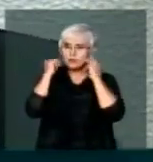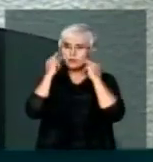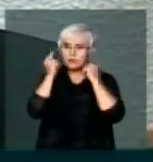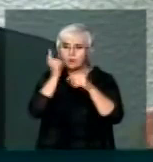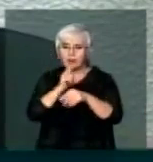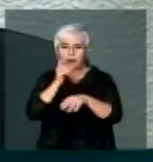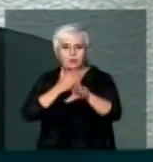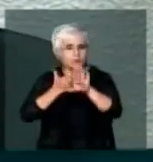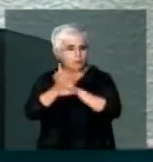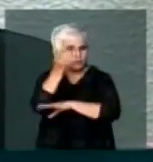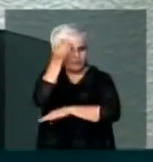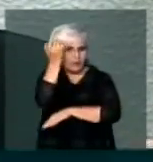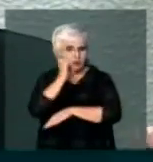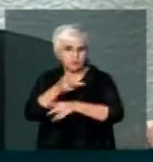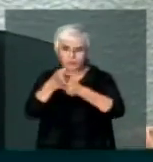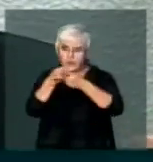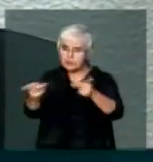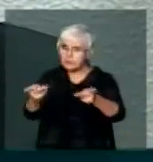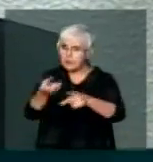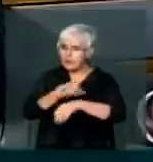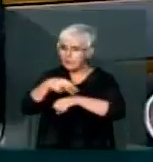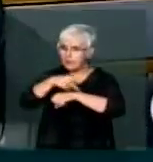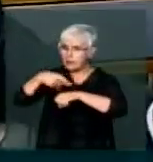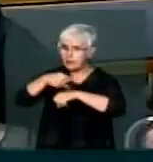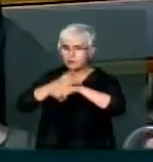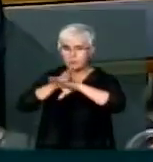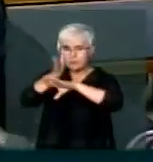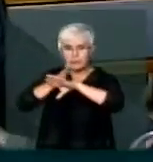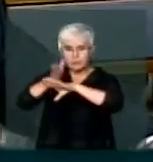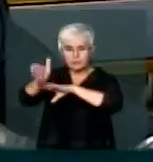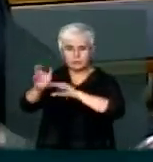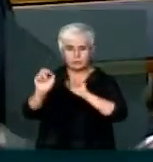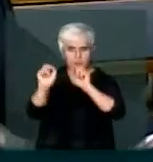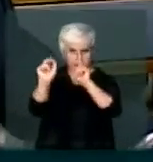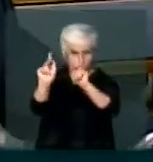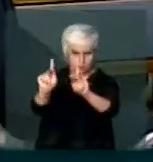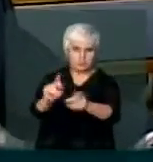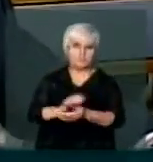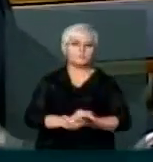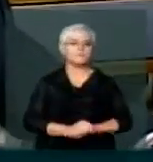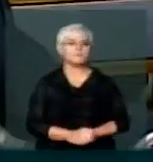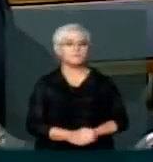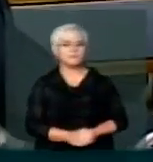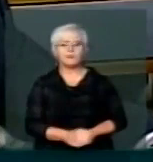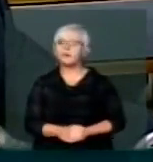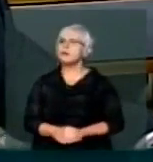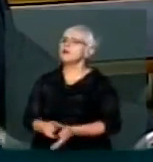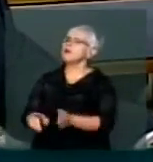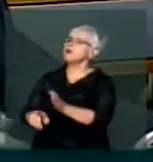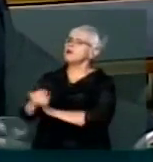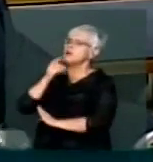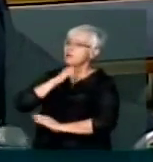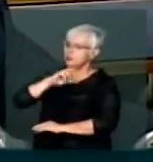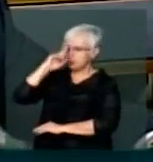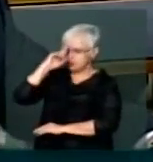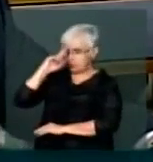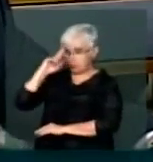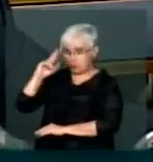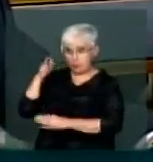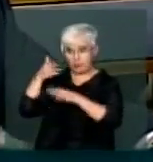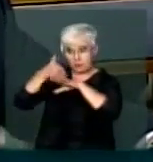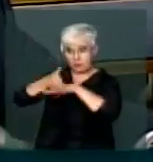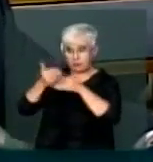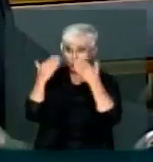facilitar Perfeito Lembra que a gente visitava Eu compreendo, eu compreendo mesmo Compreendo mesmo a lógica Vossa senhoria foi testemunha Ou arrolado como